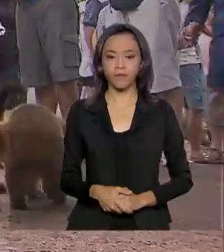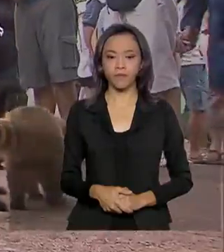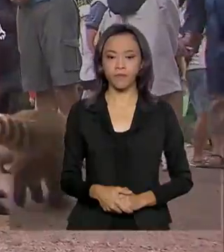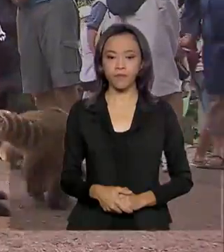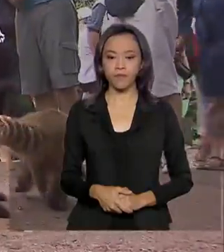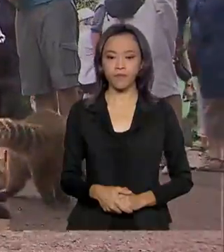E aí E aí